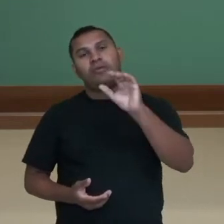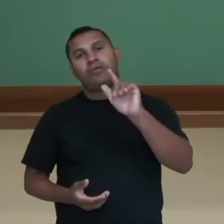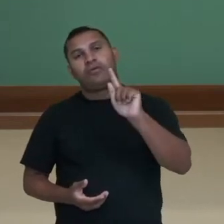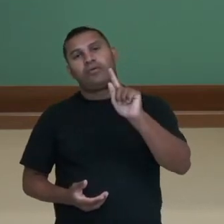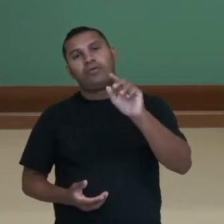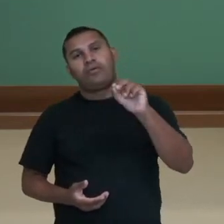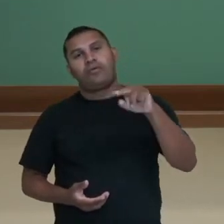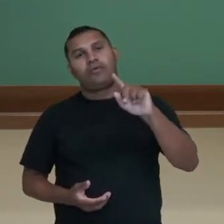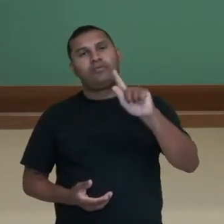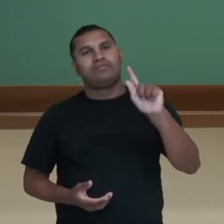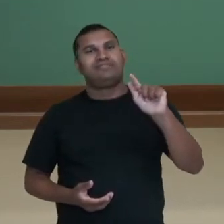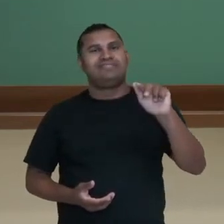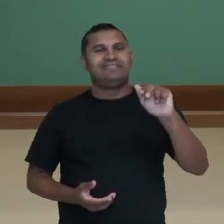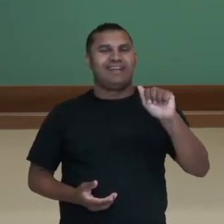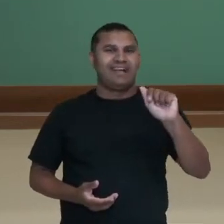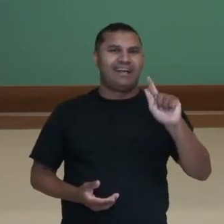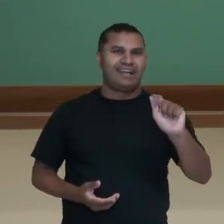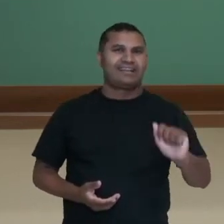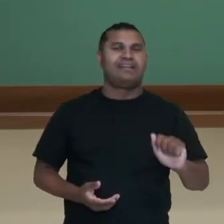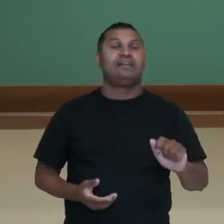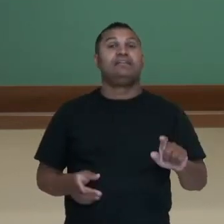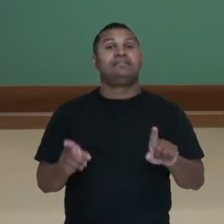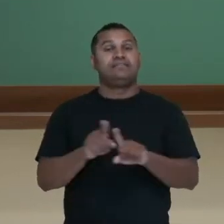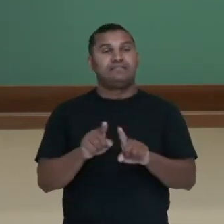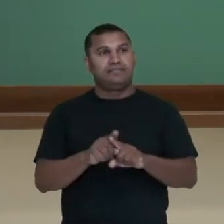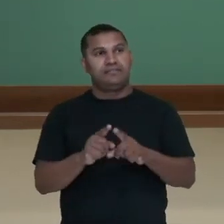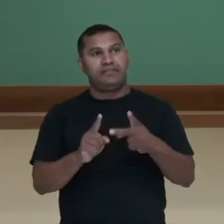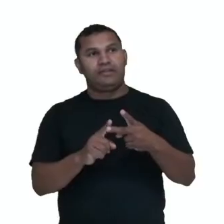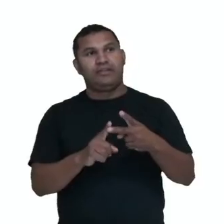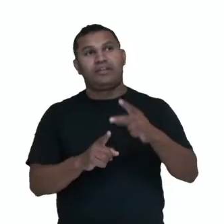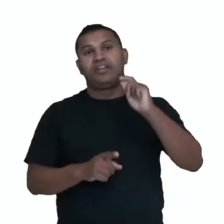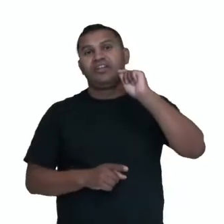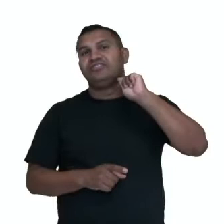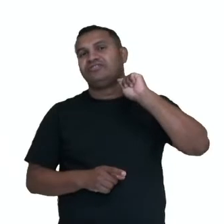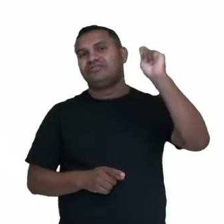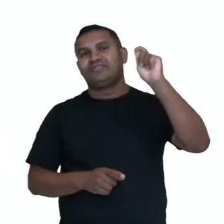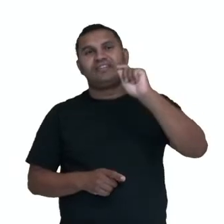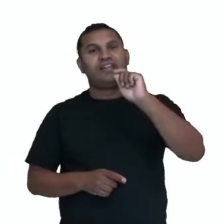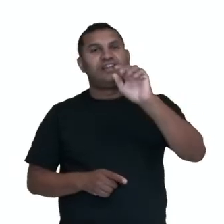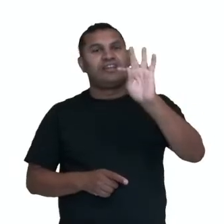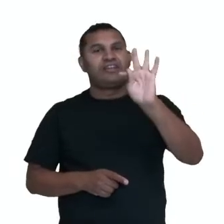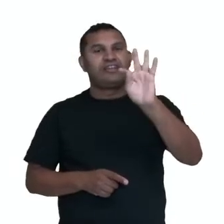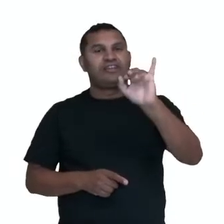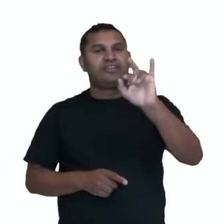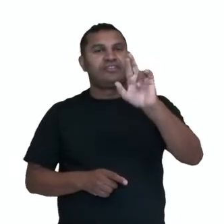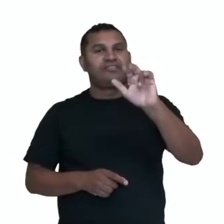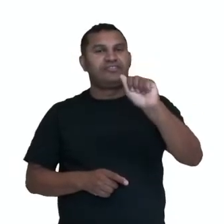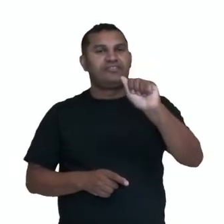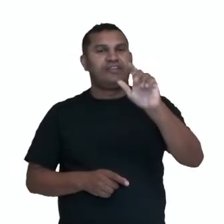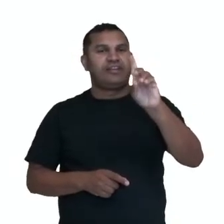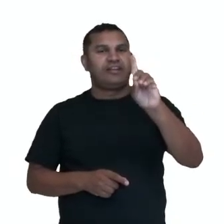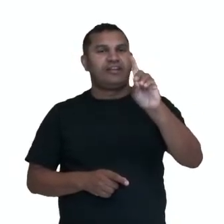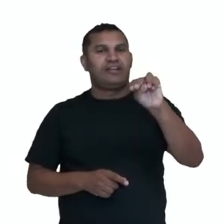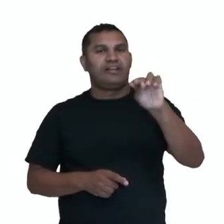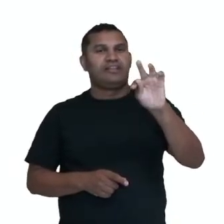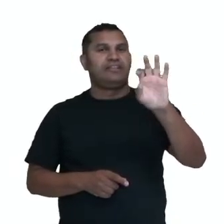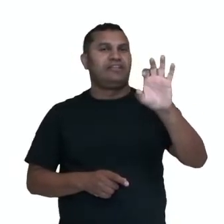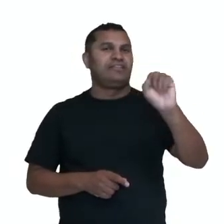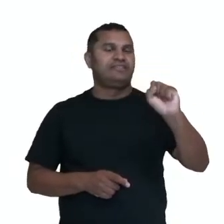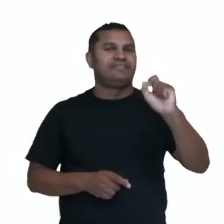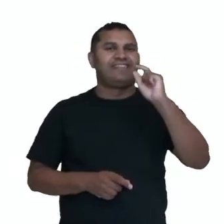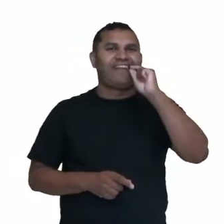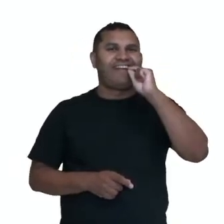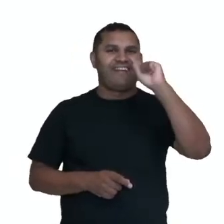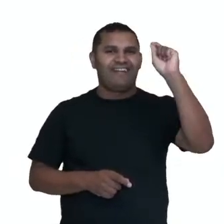que se destaca, nós sabemos que é o de Tiradentes. Aqui nessa imagem, o Museu da Inconfidência em Ouro Preto, na